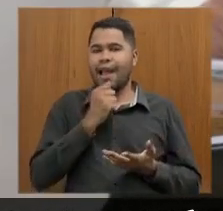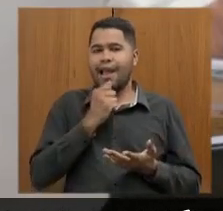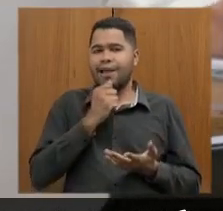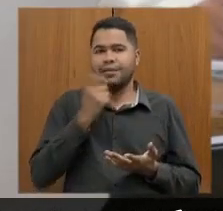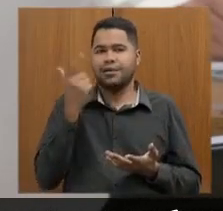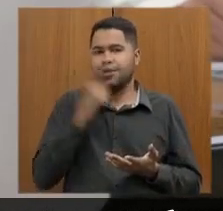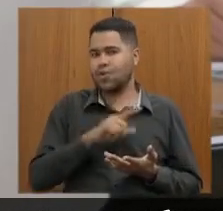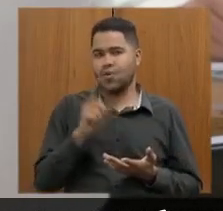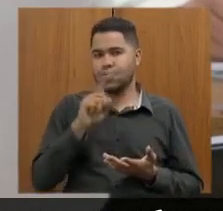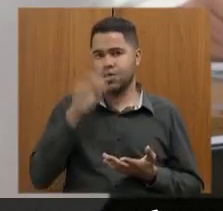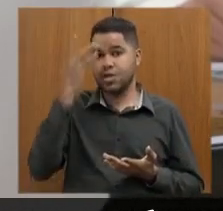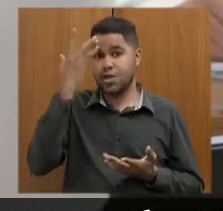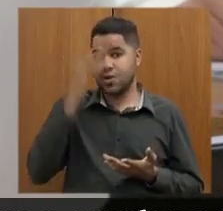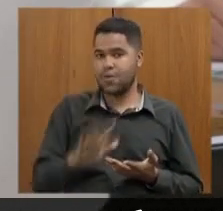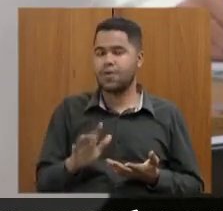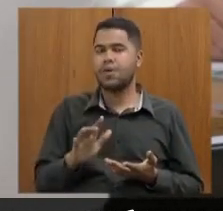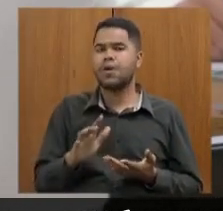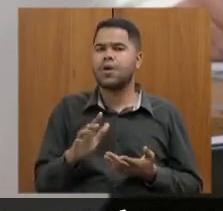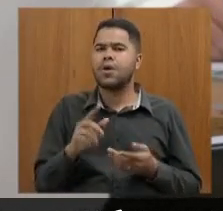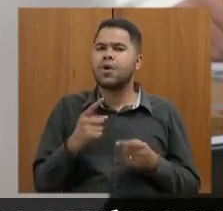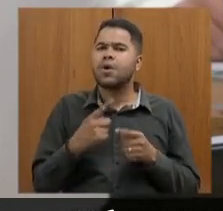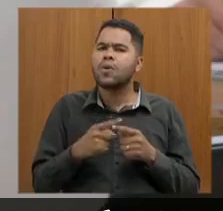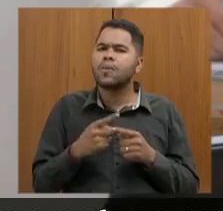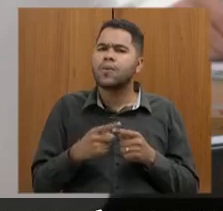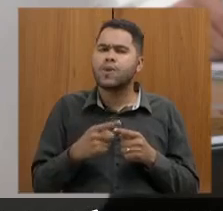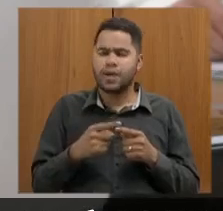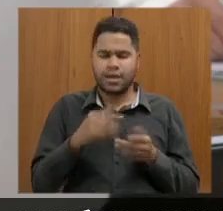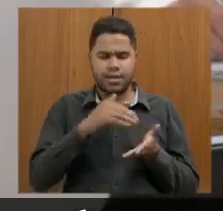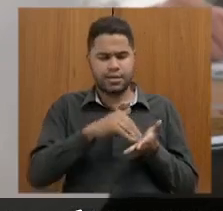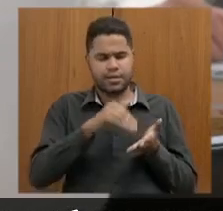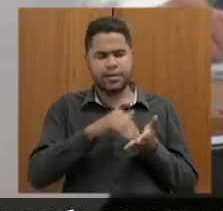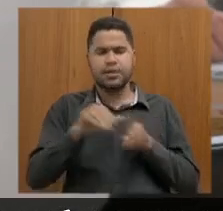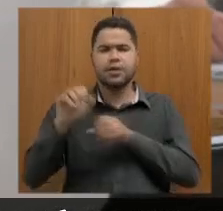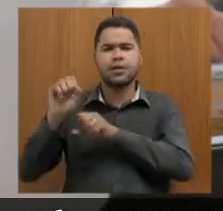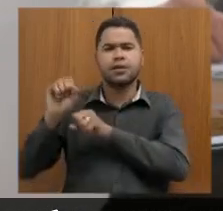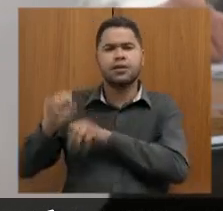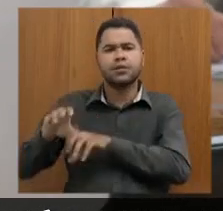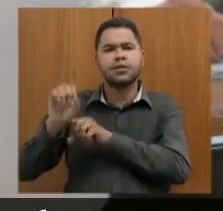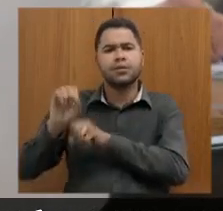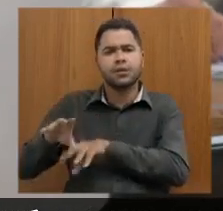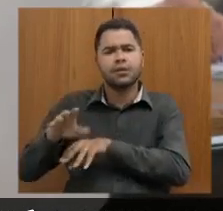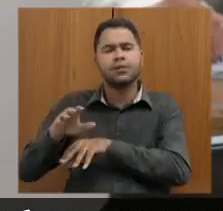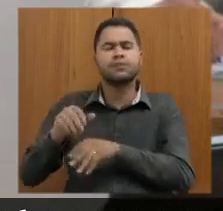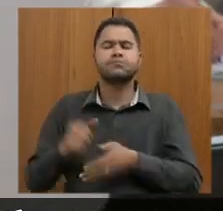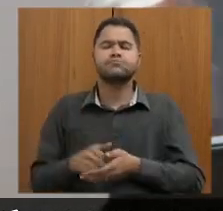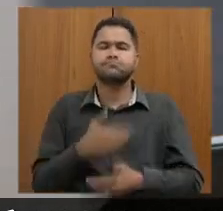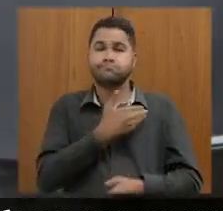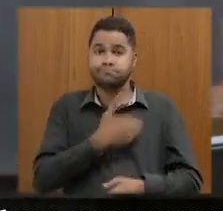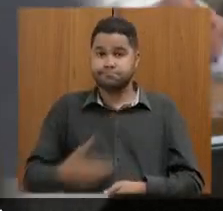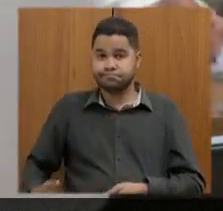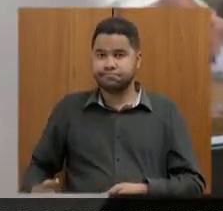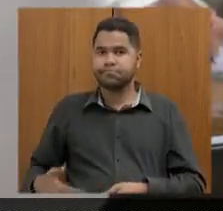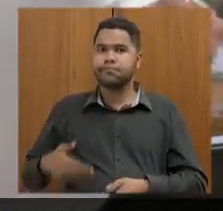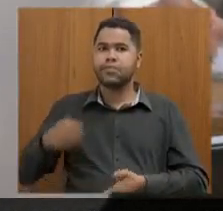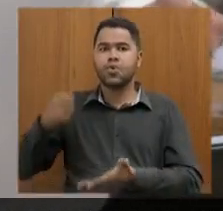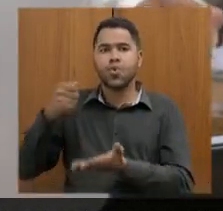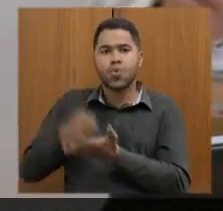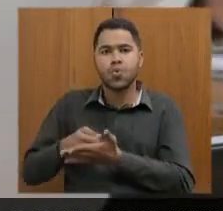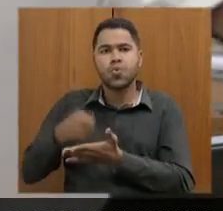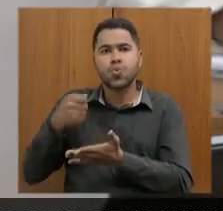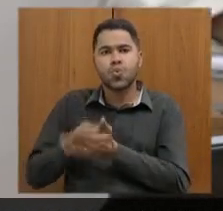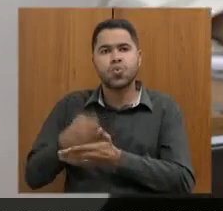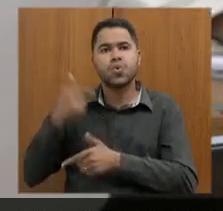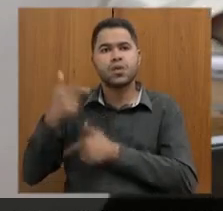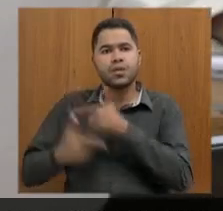por que a Secretaria de Estado da Educação persiste em cobrar a jornada de